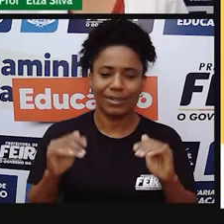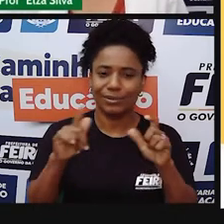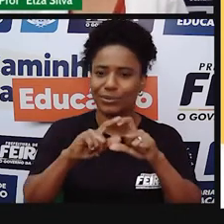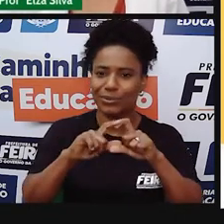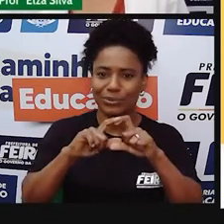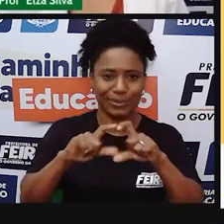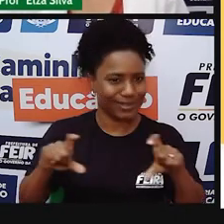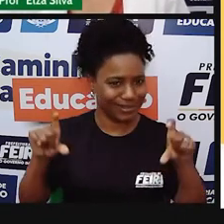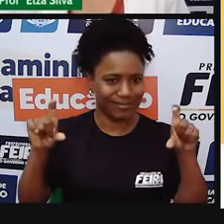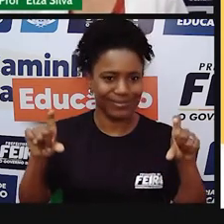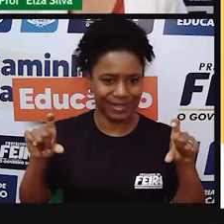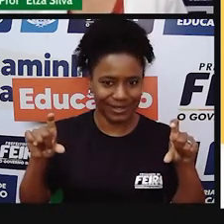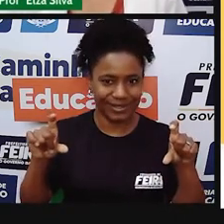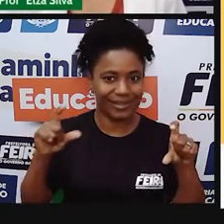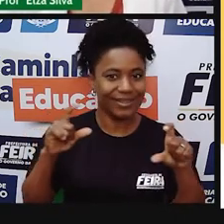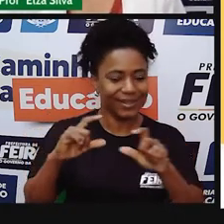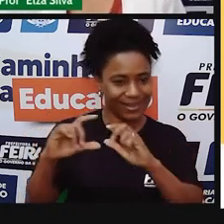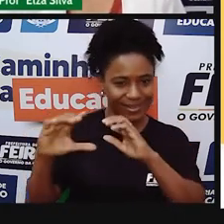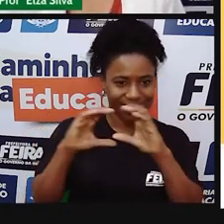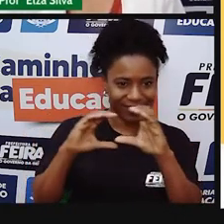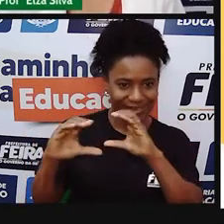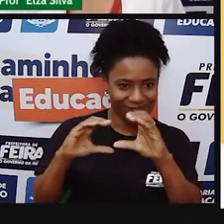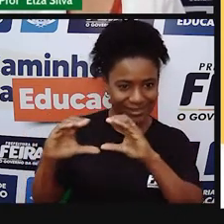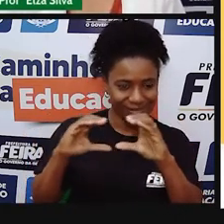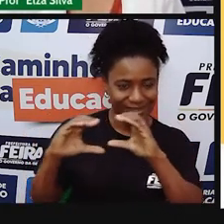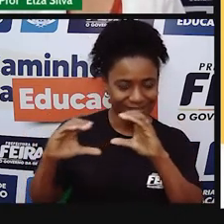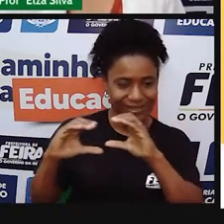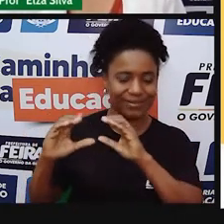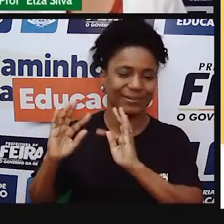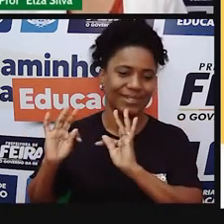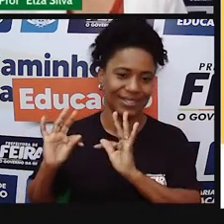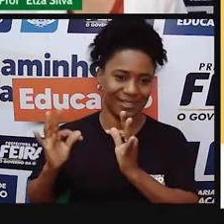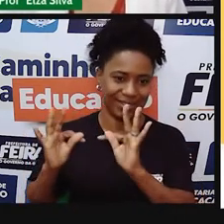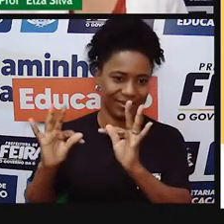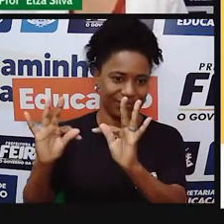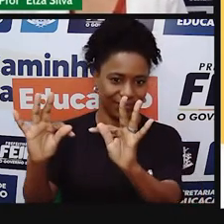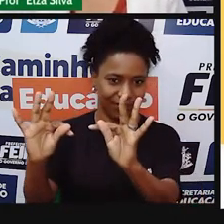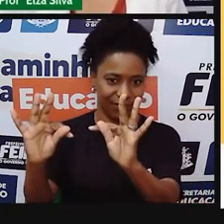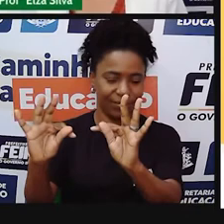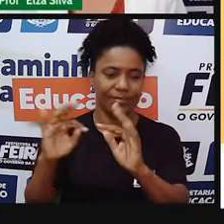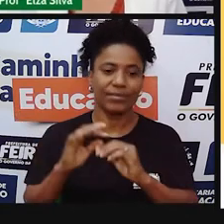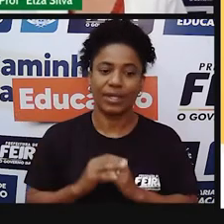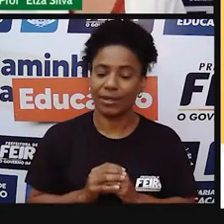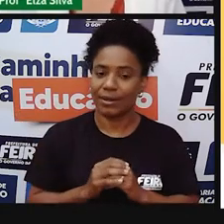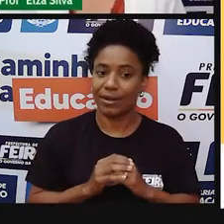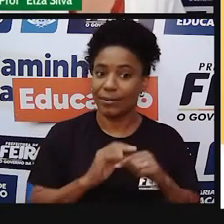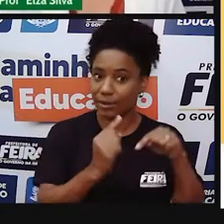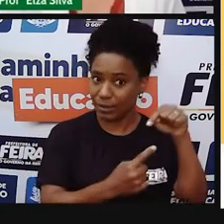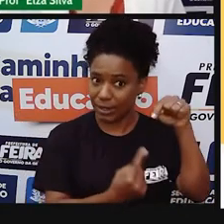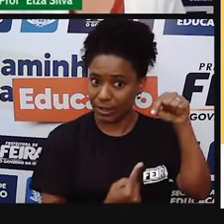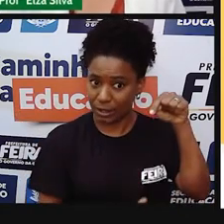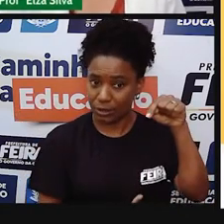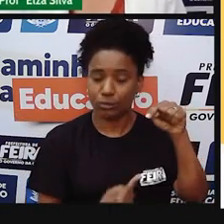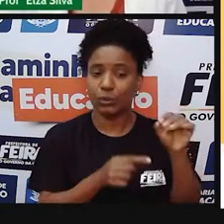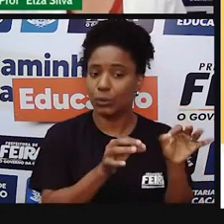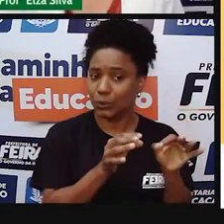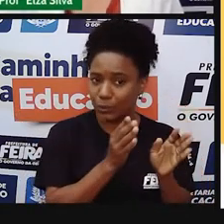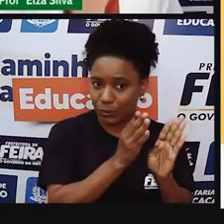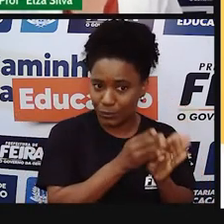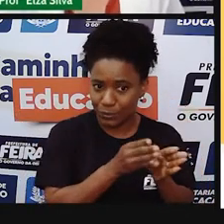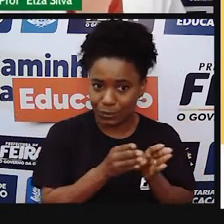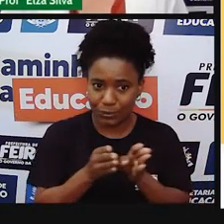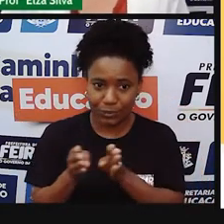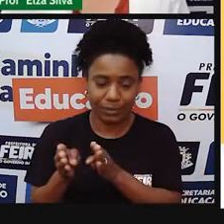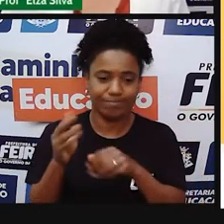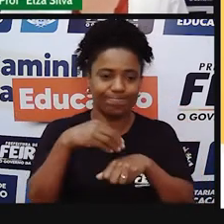tema. Communication and Technology. E mais algumas dicas de organização do caderno. Quando